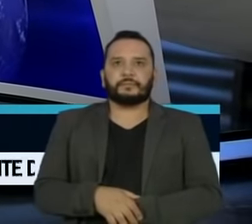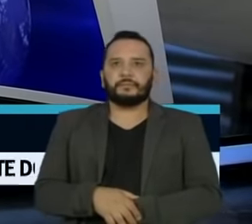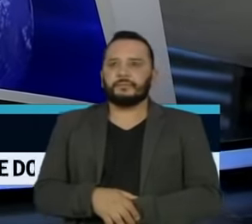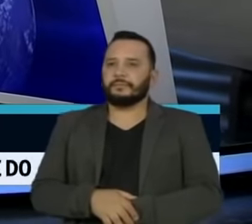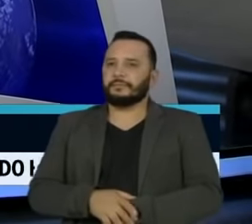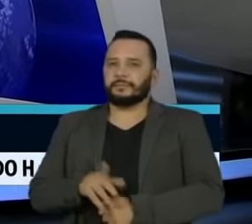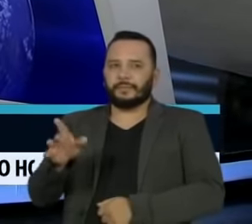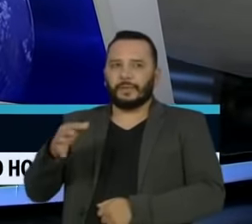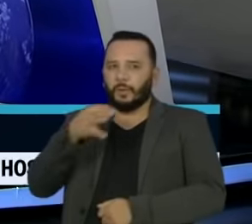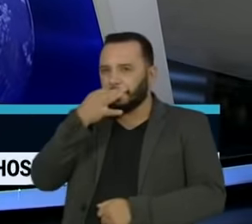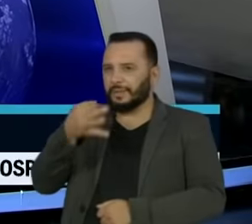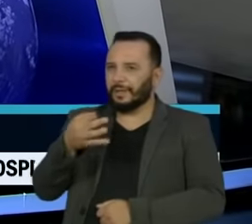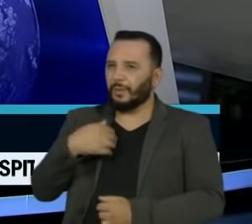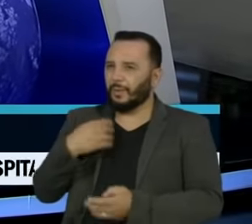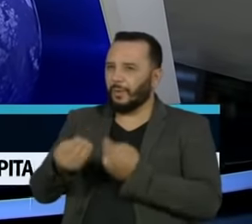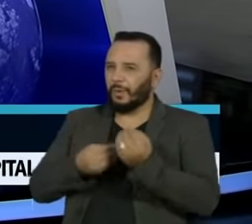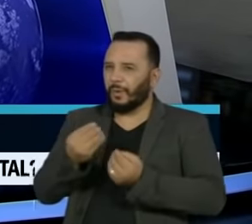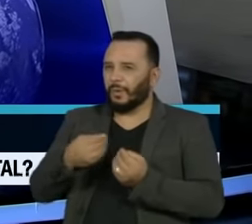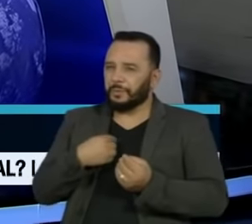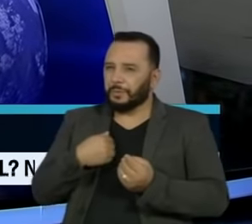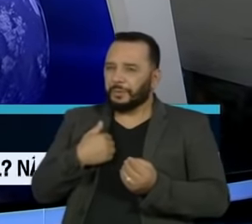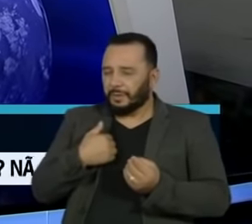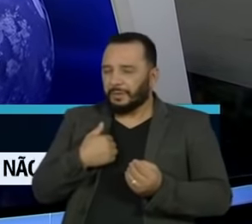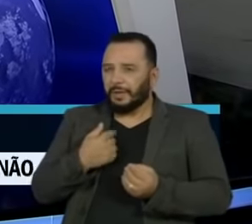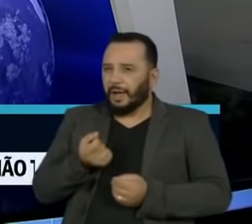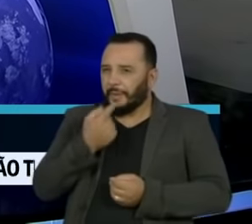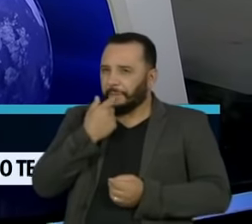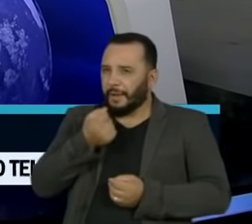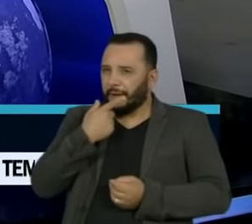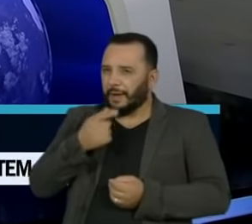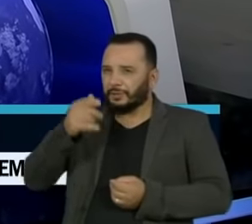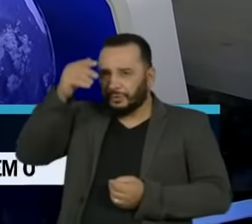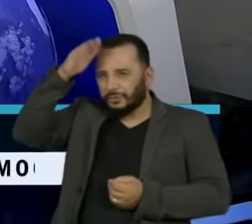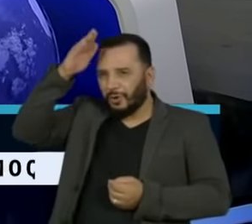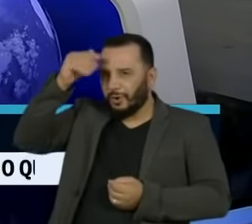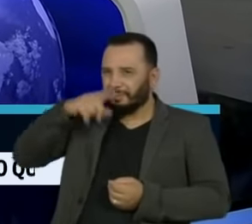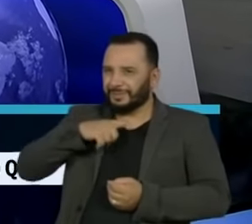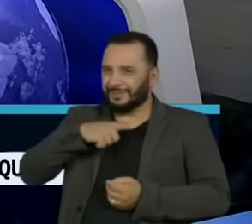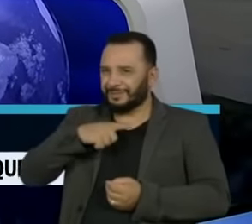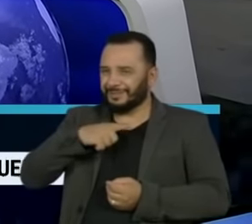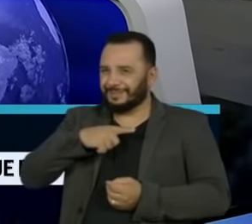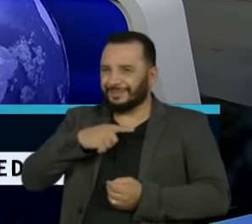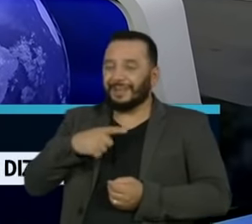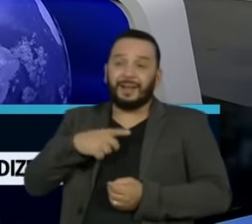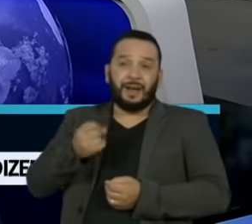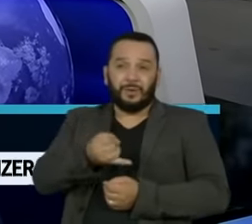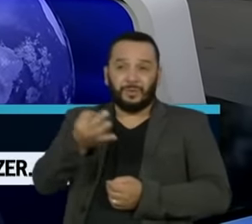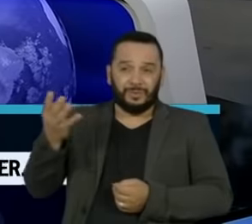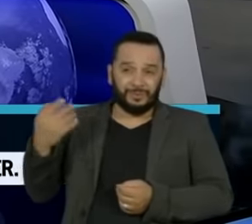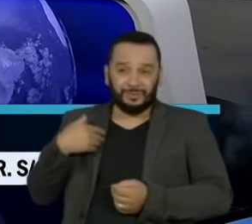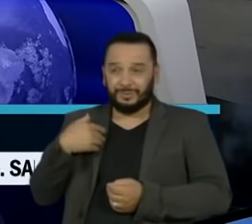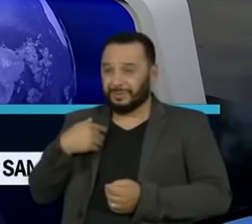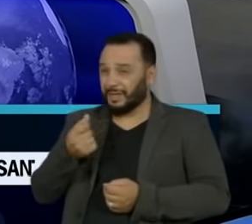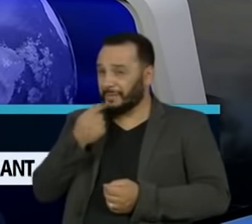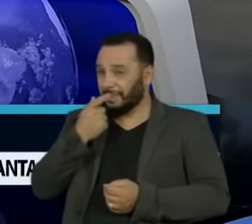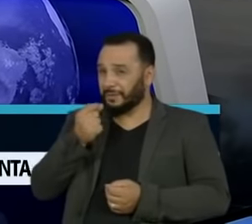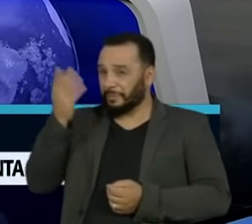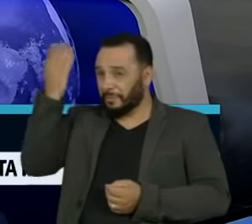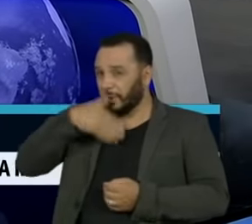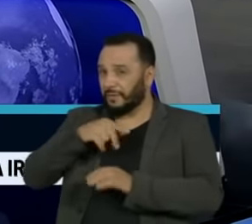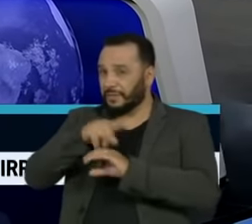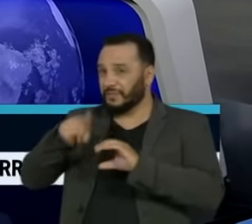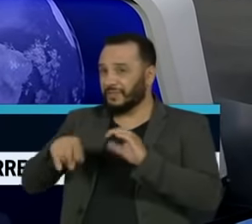a sua opinião sobre o coquetel de remédios oferecido ao presidente Donald Trump? Ali tinham remédios sem comprovação científica.